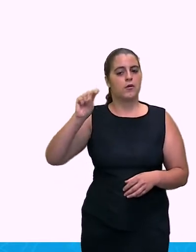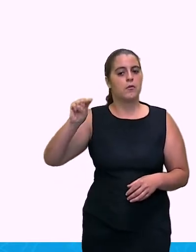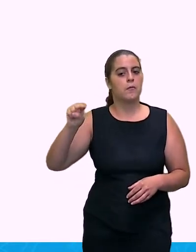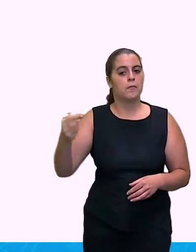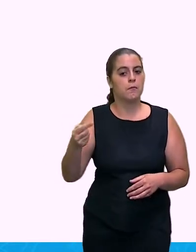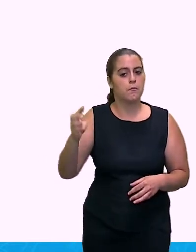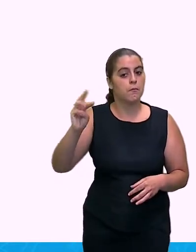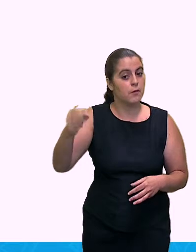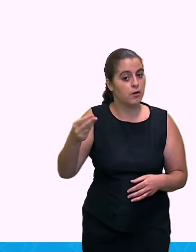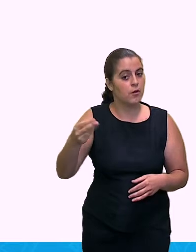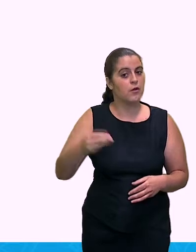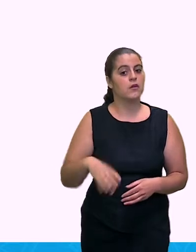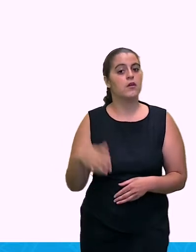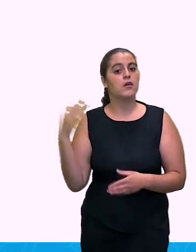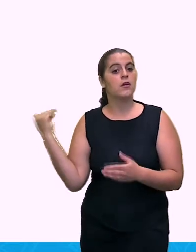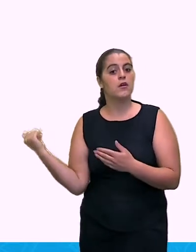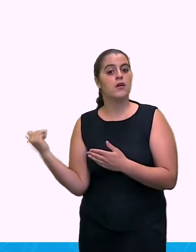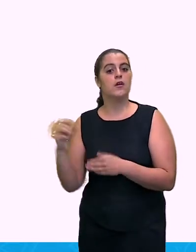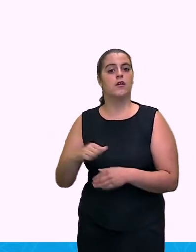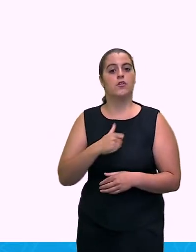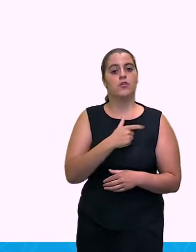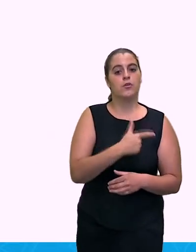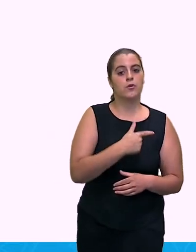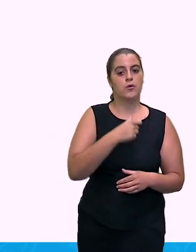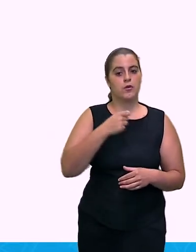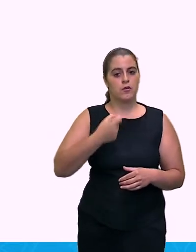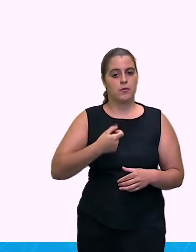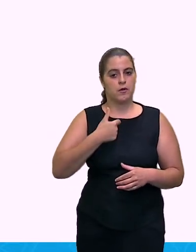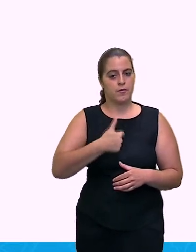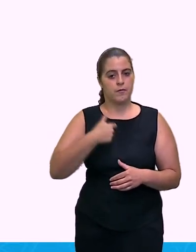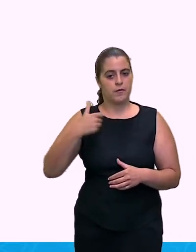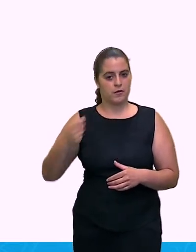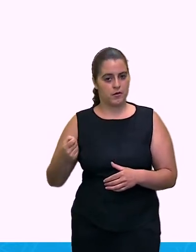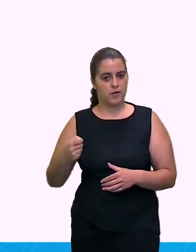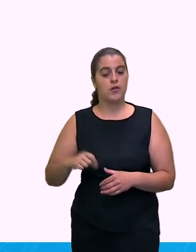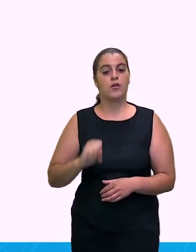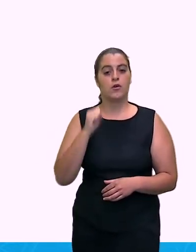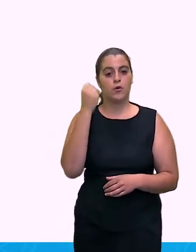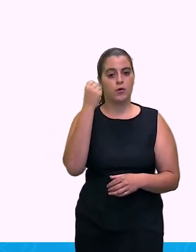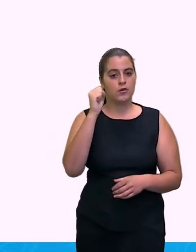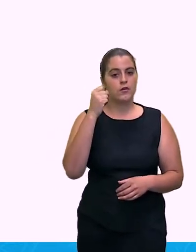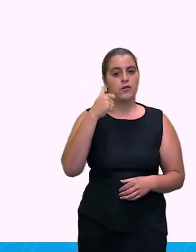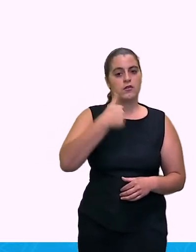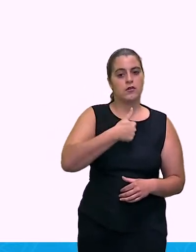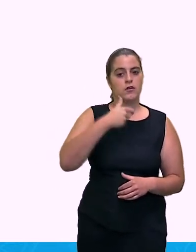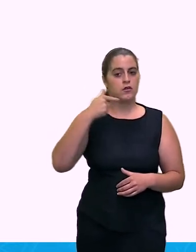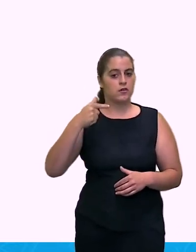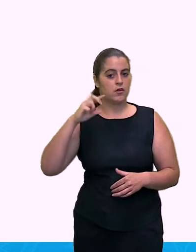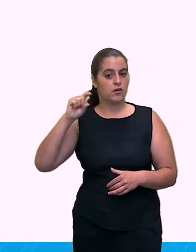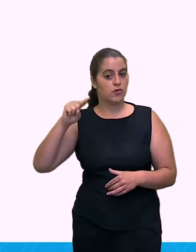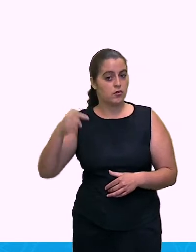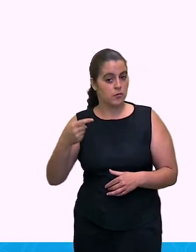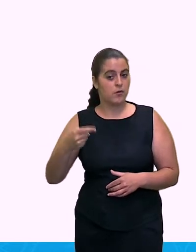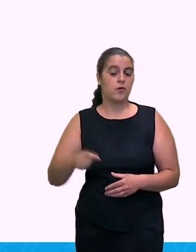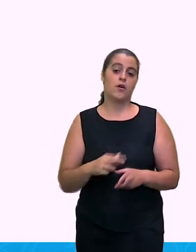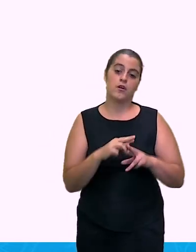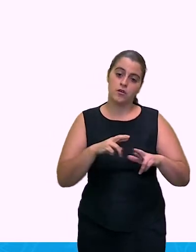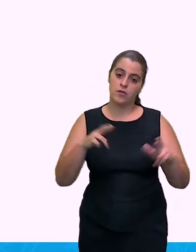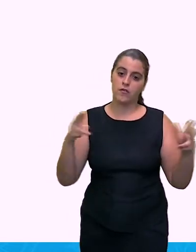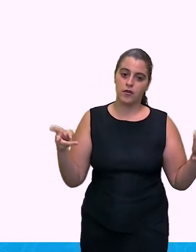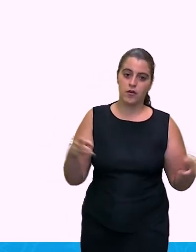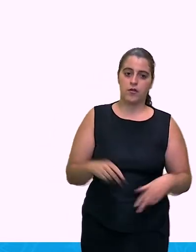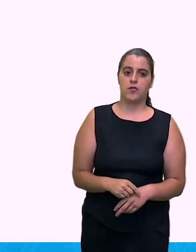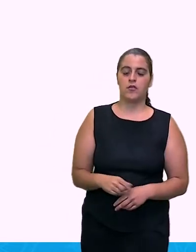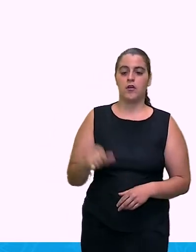milhões. Em 2010, no último censo, é que estimava-se